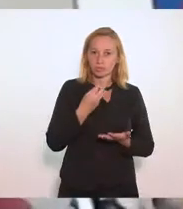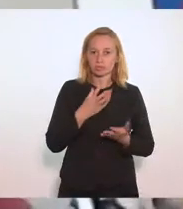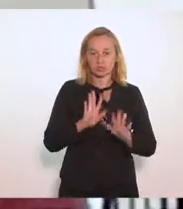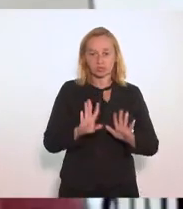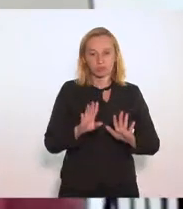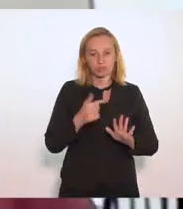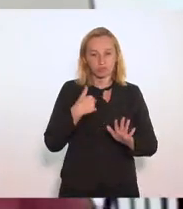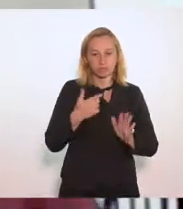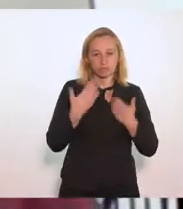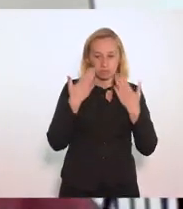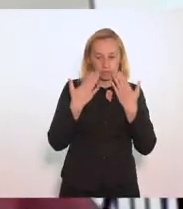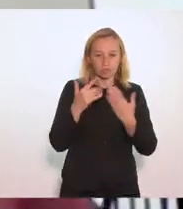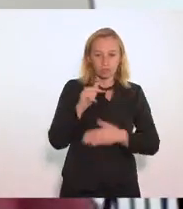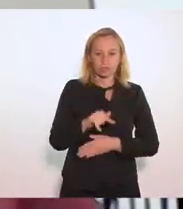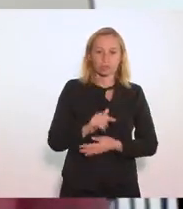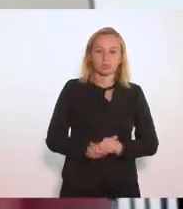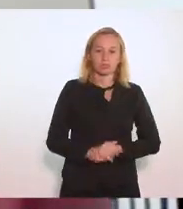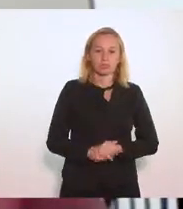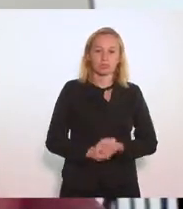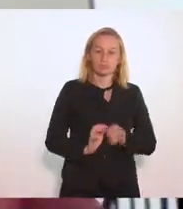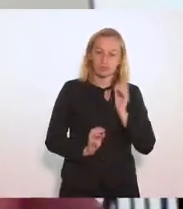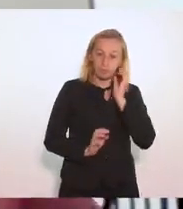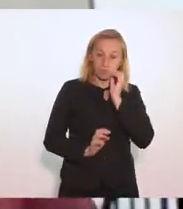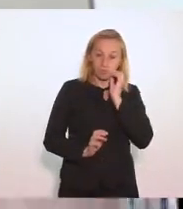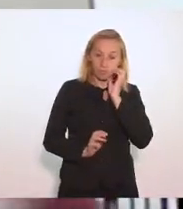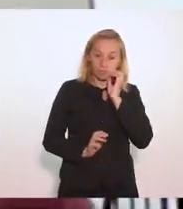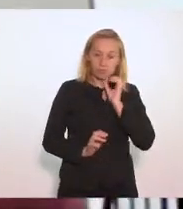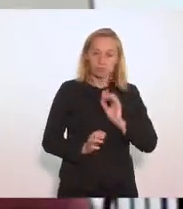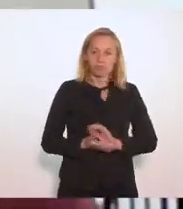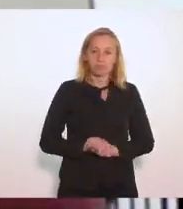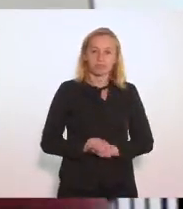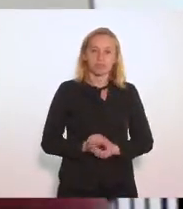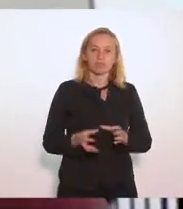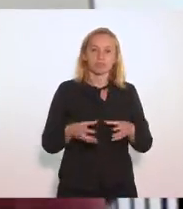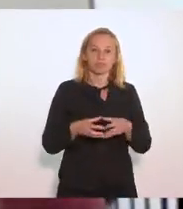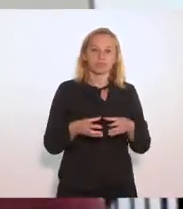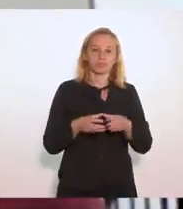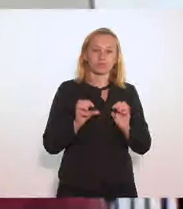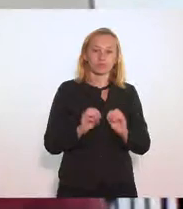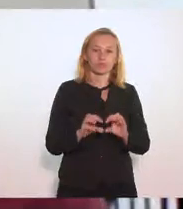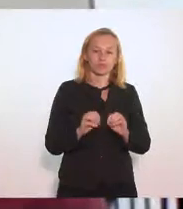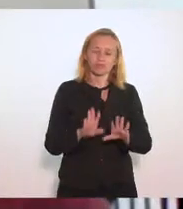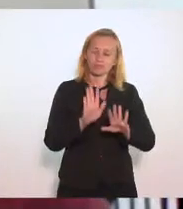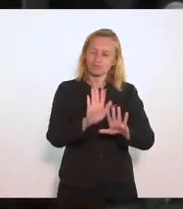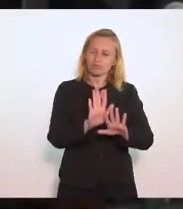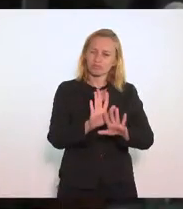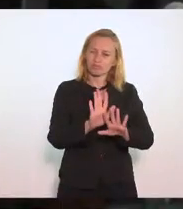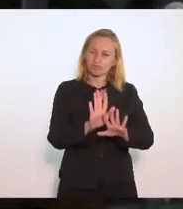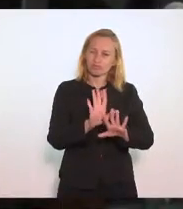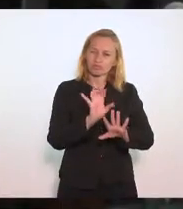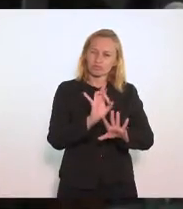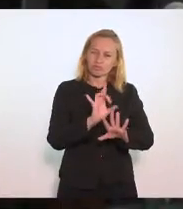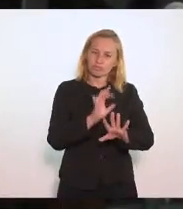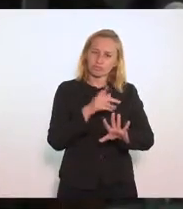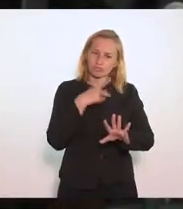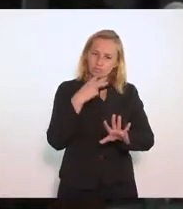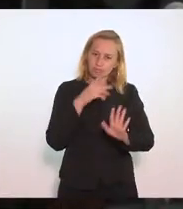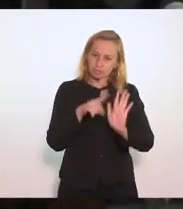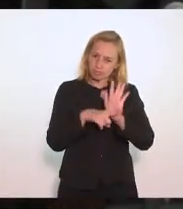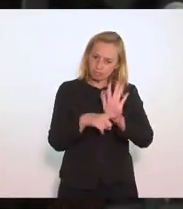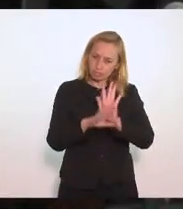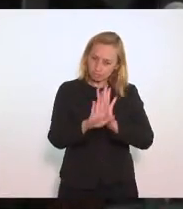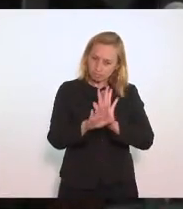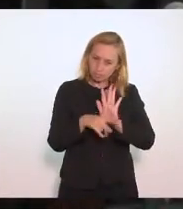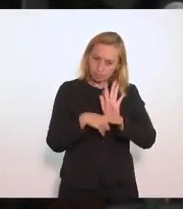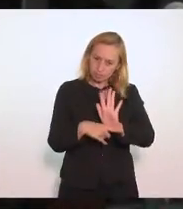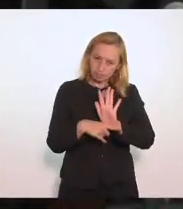apresentar aqui o parecer da Comissão de Educação Só para contribuir, deputado Flávio